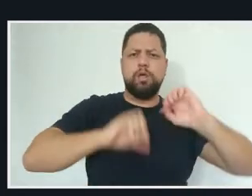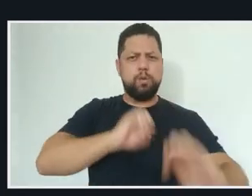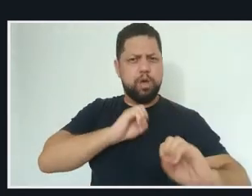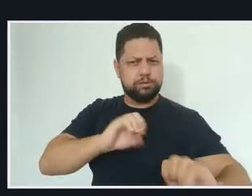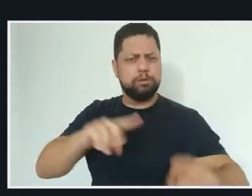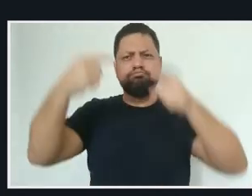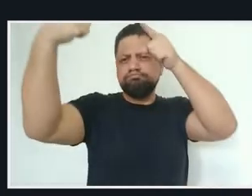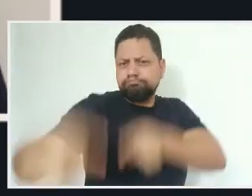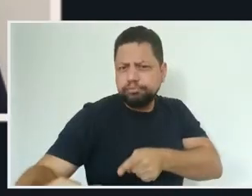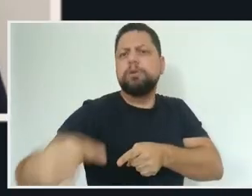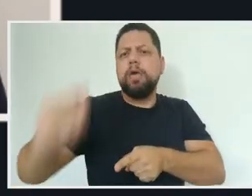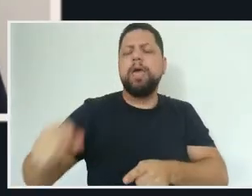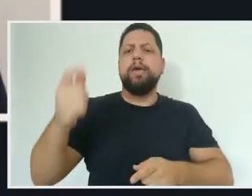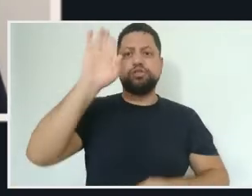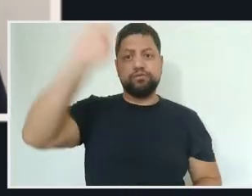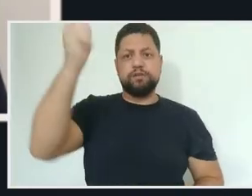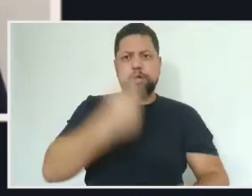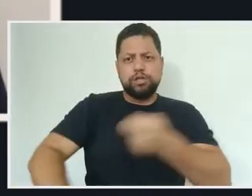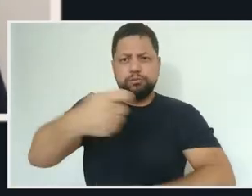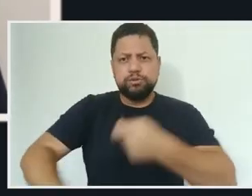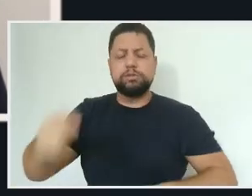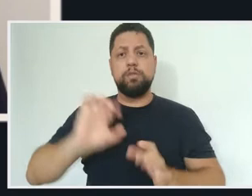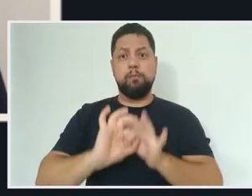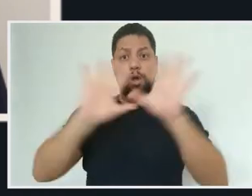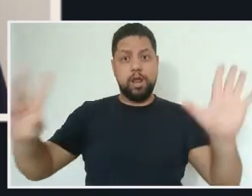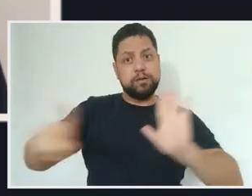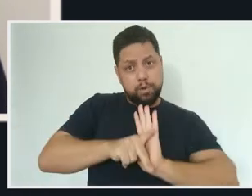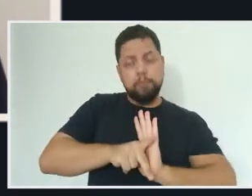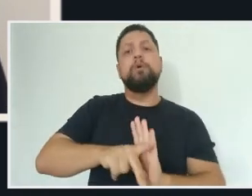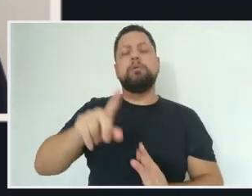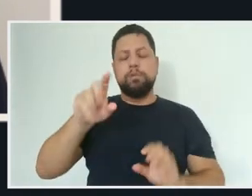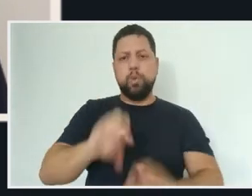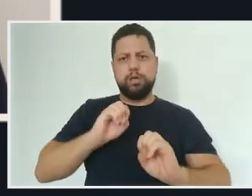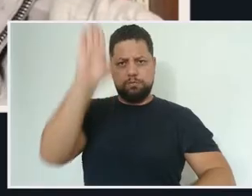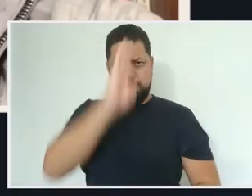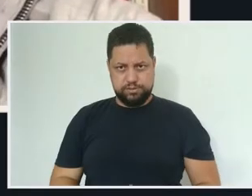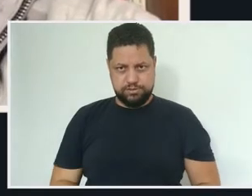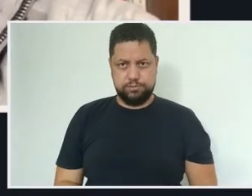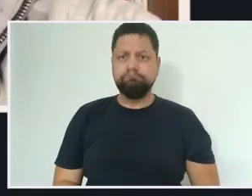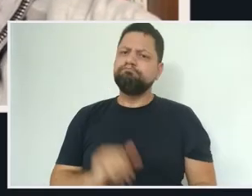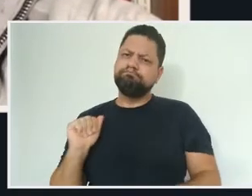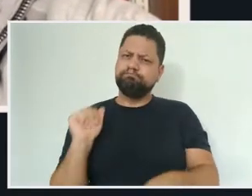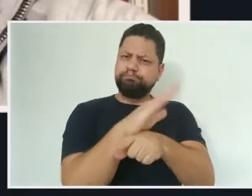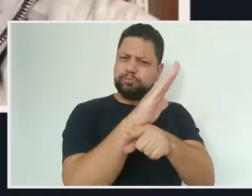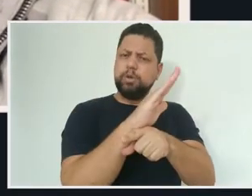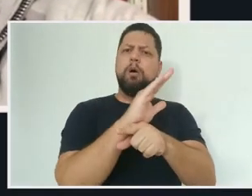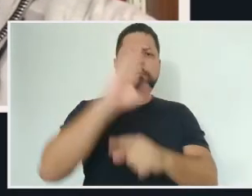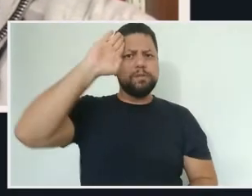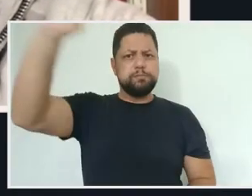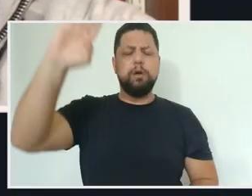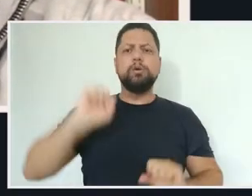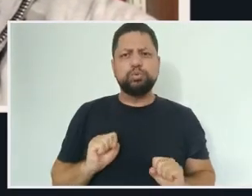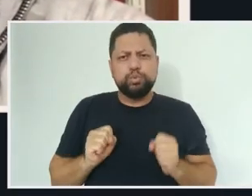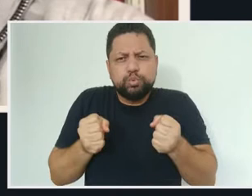inconstitucionais porque violam a valorização dos profissionais da educação. Porque afrontam o princípio da